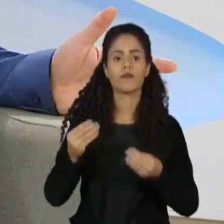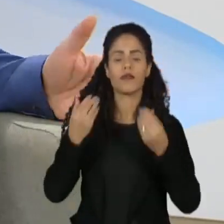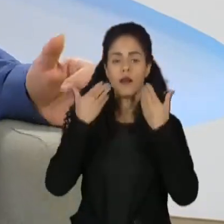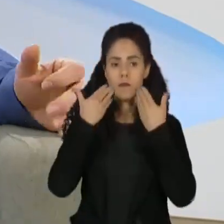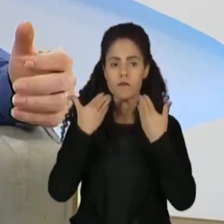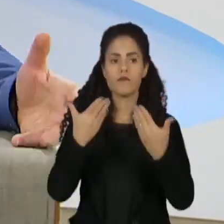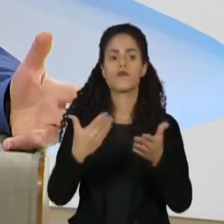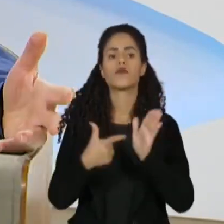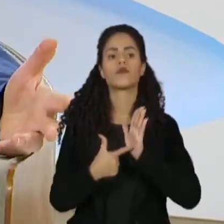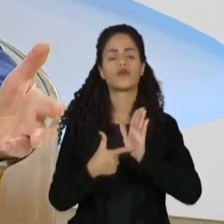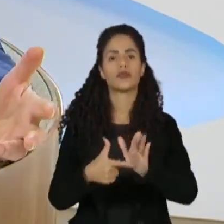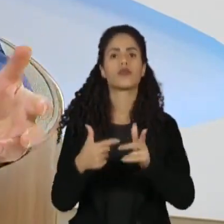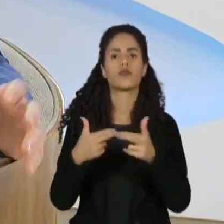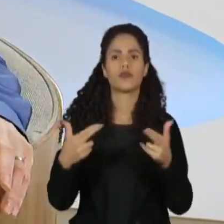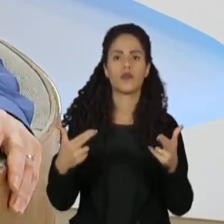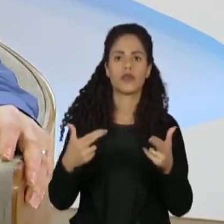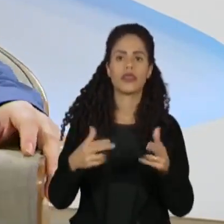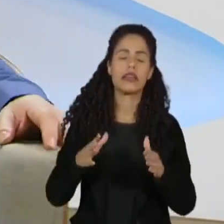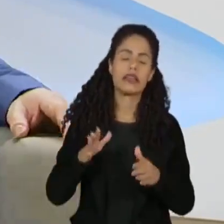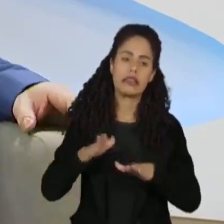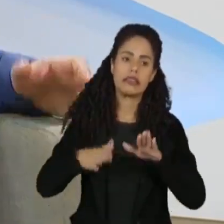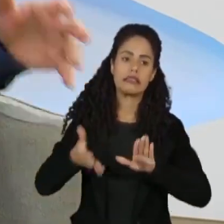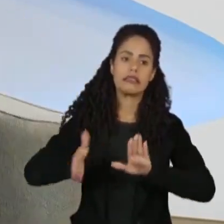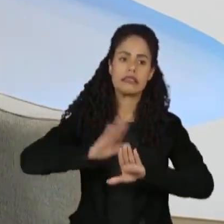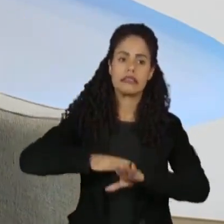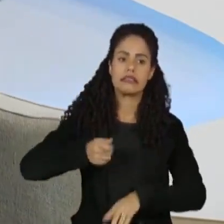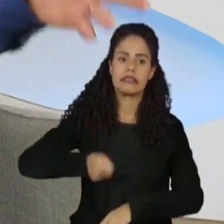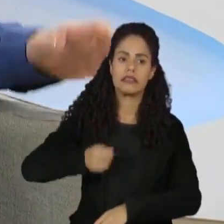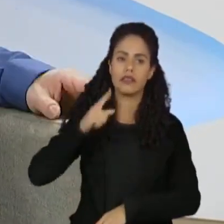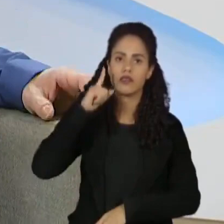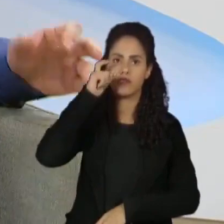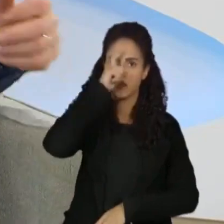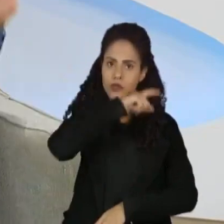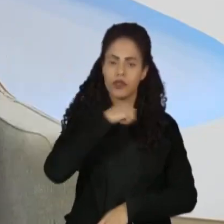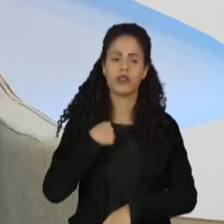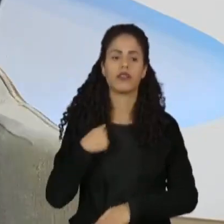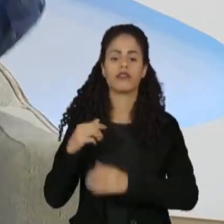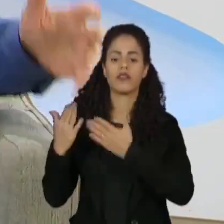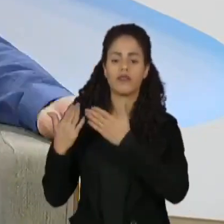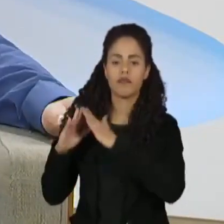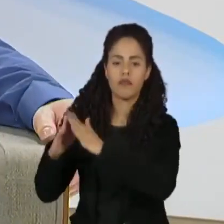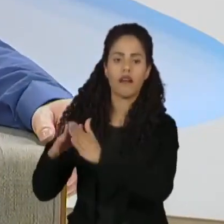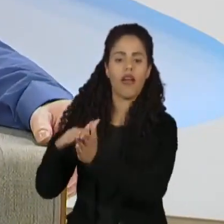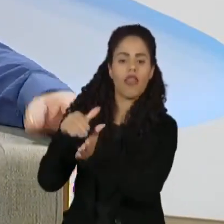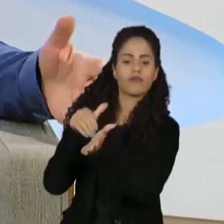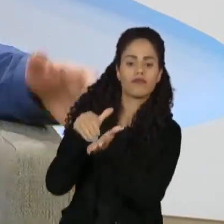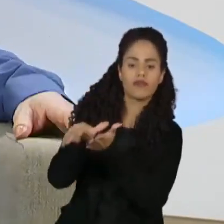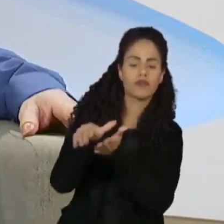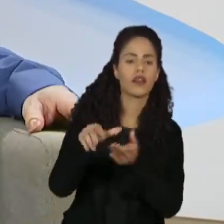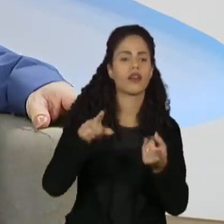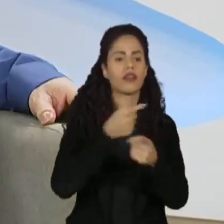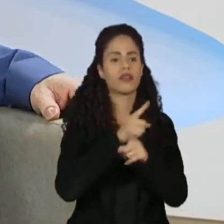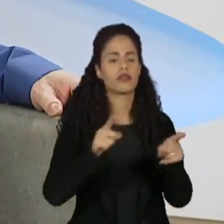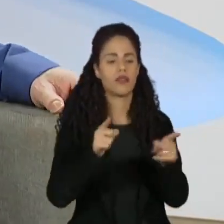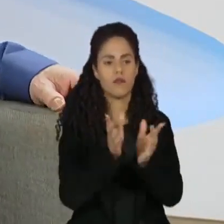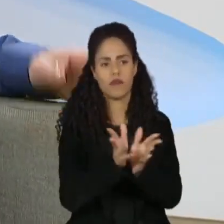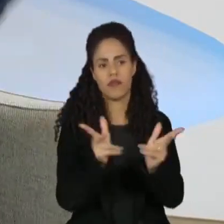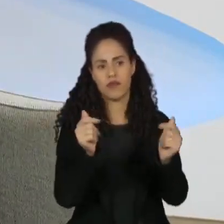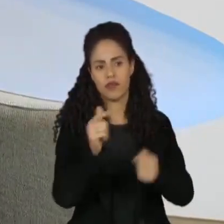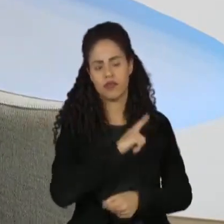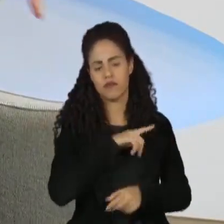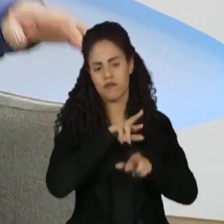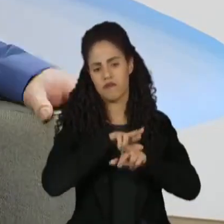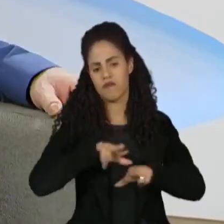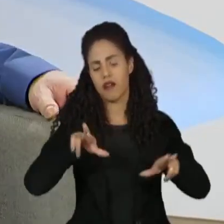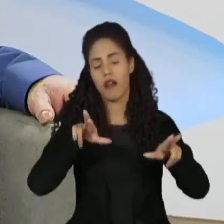uma realidade doíssima, como o Despejo, na Favela, tantas canções maravilhosas, e